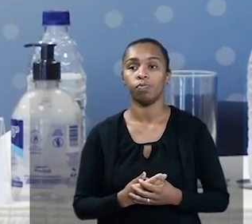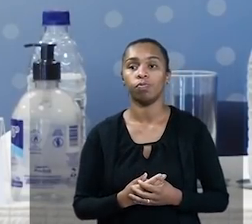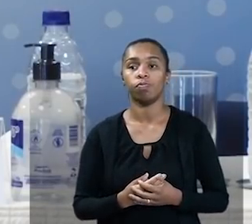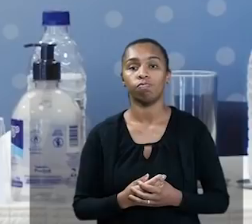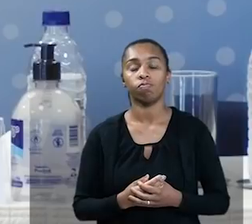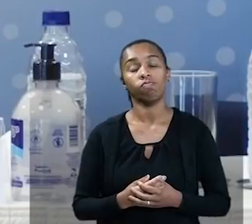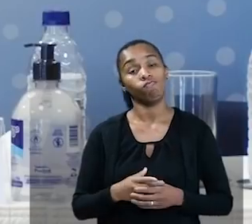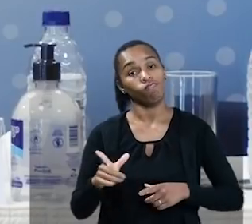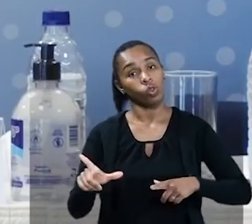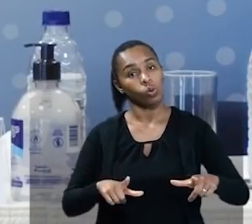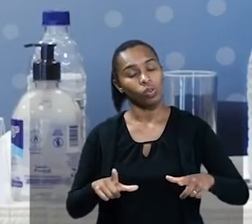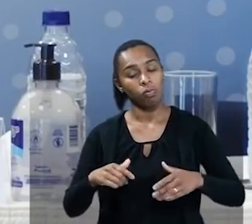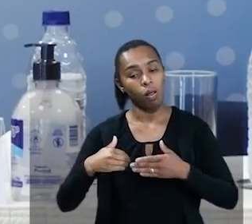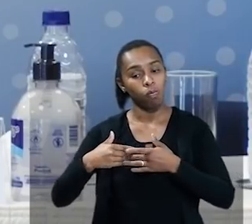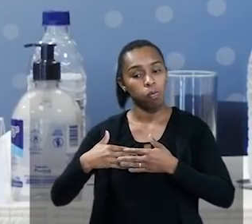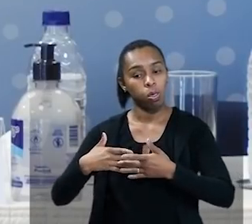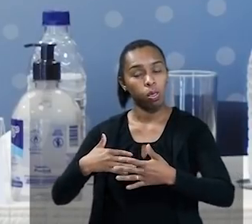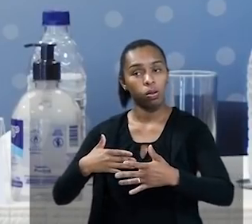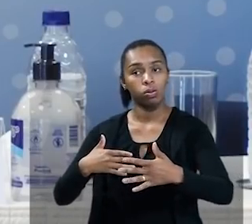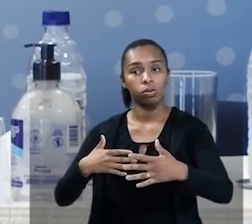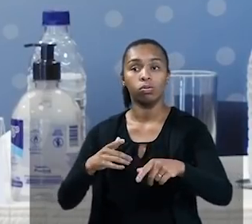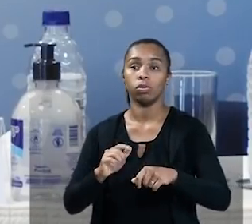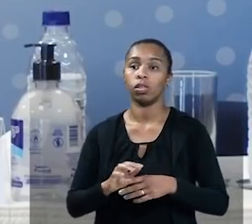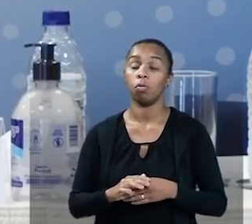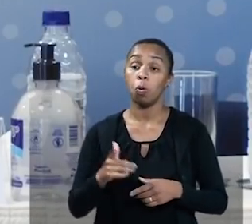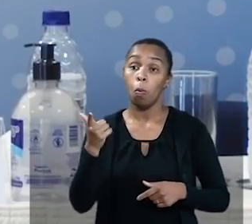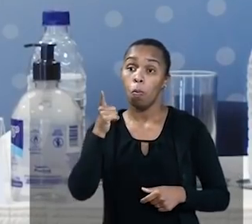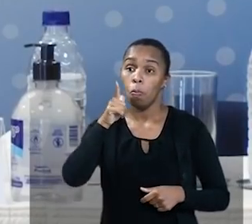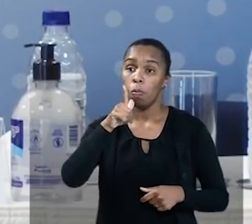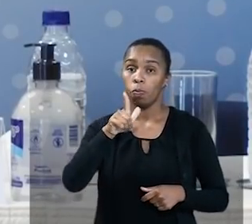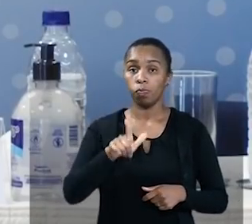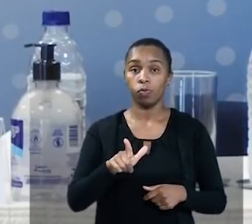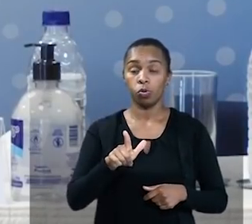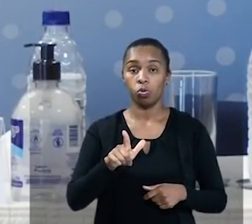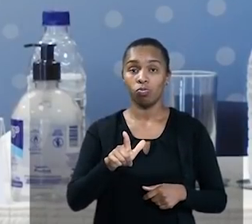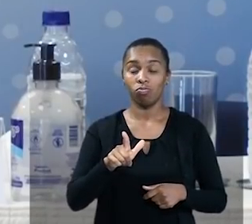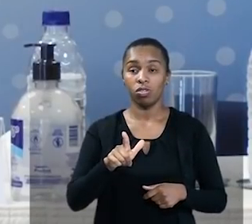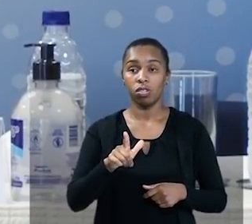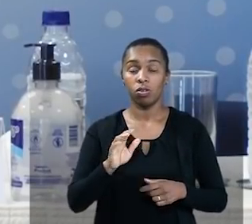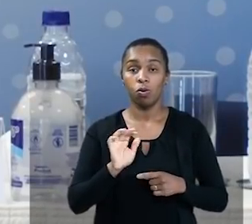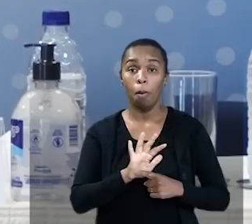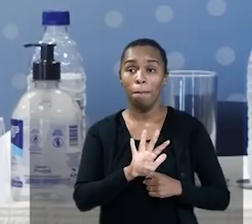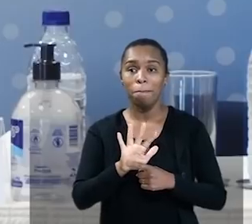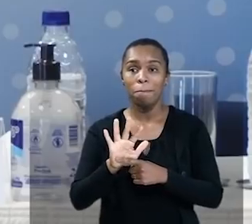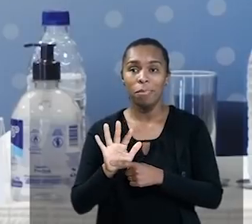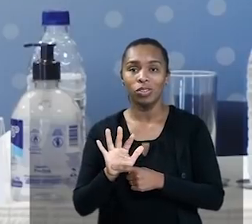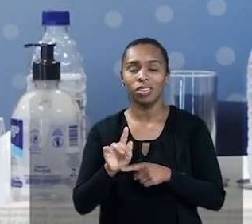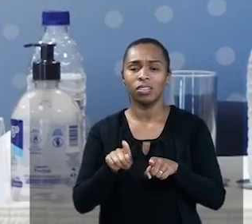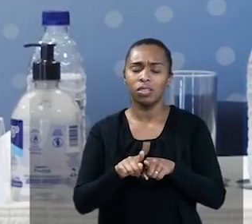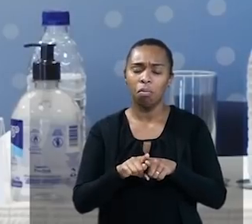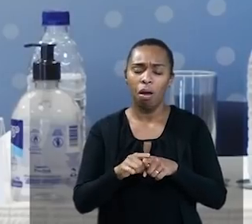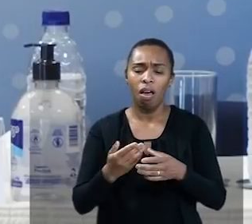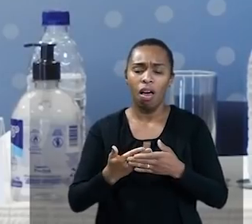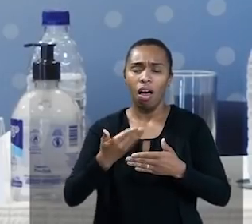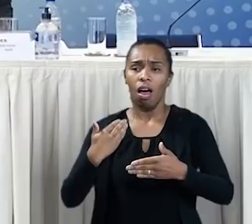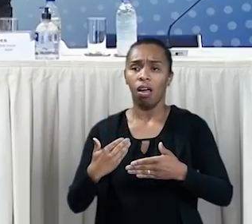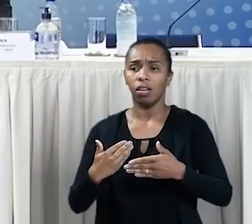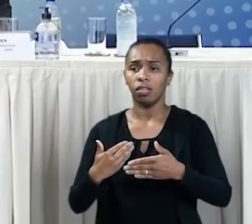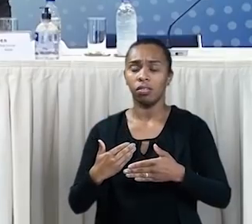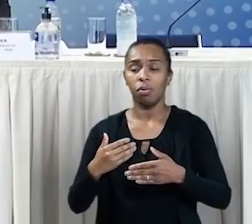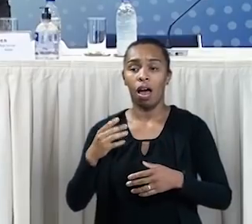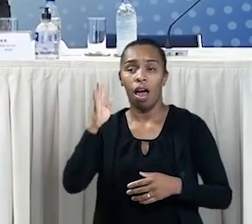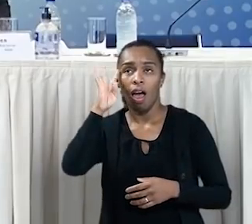Então, esses serviços, ao longo do tempo, é que conseguiram lidar com a complexidade que foi e até antecipar